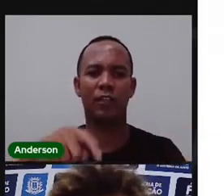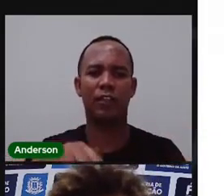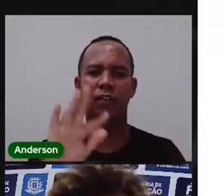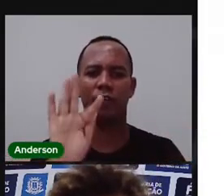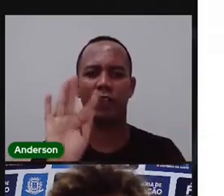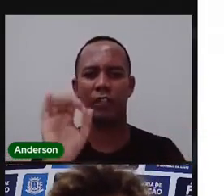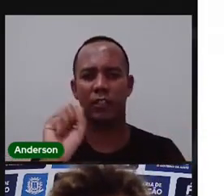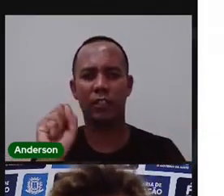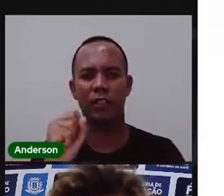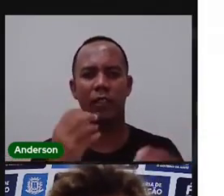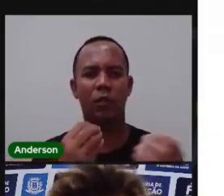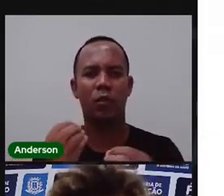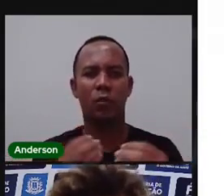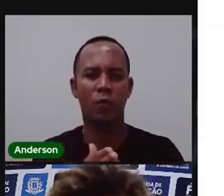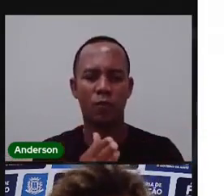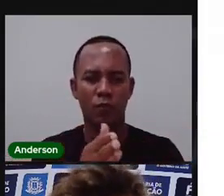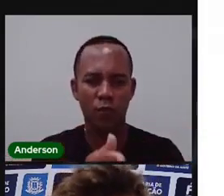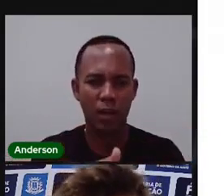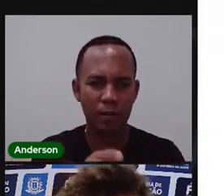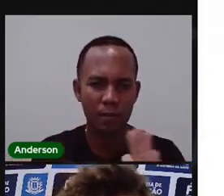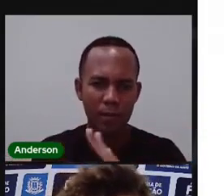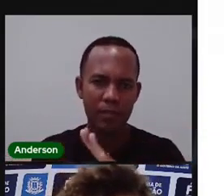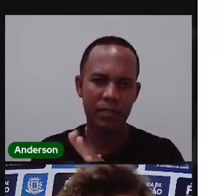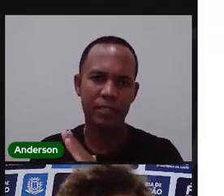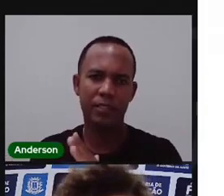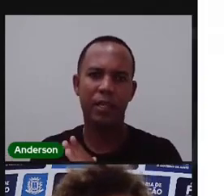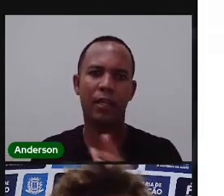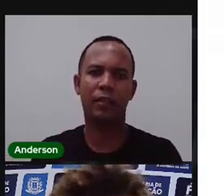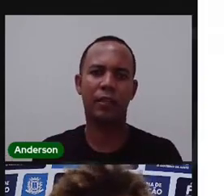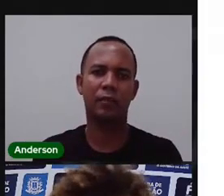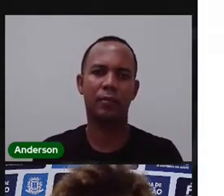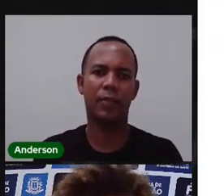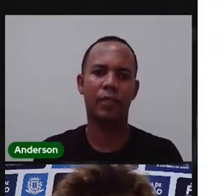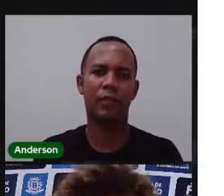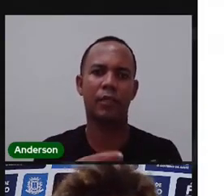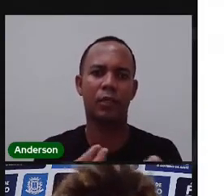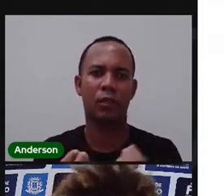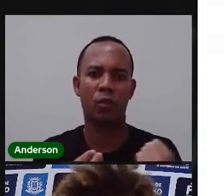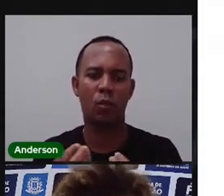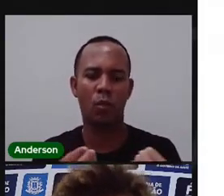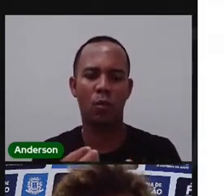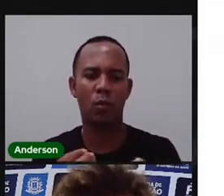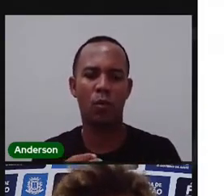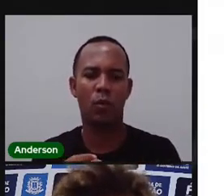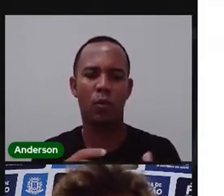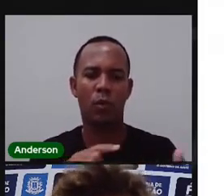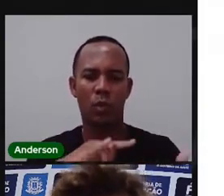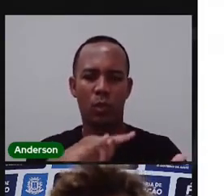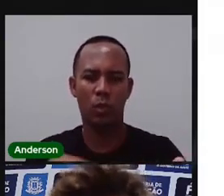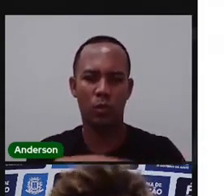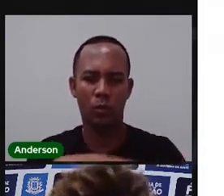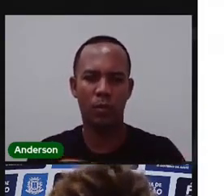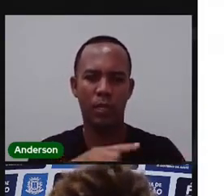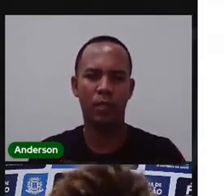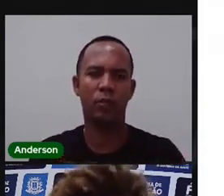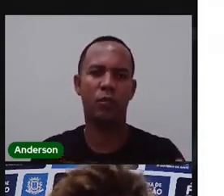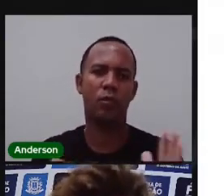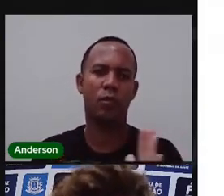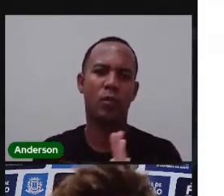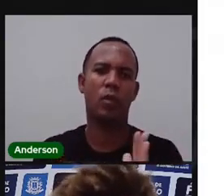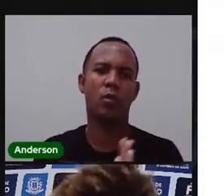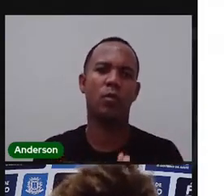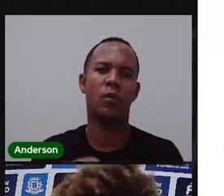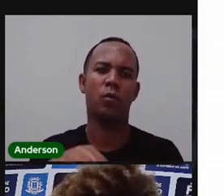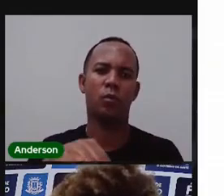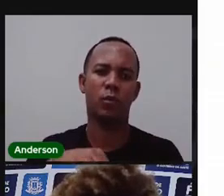se precisarem podem ir lá e dar uma pesquisadinha em arquivos, documentos que são do município, que